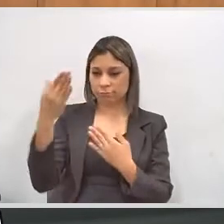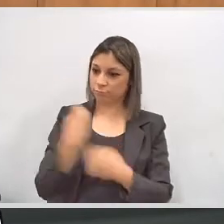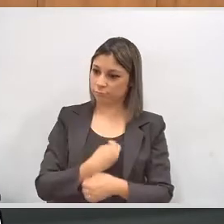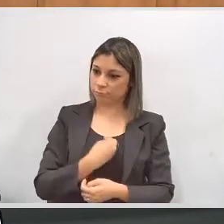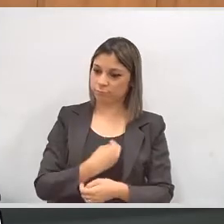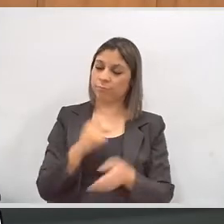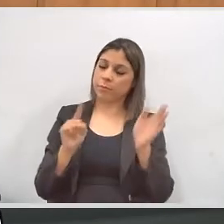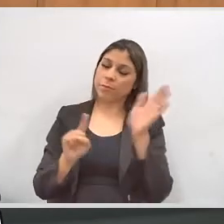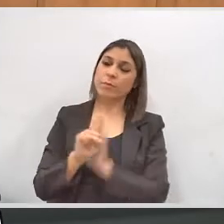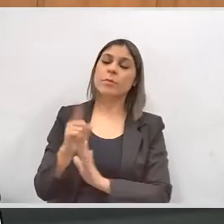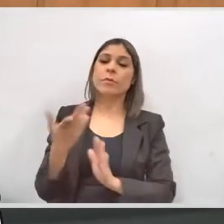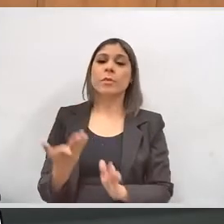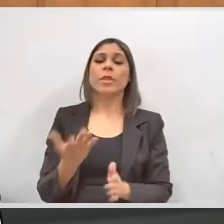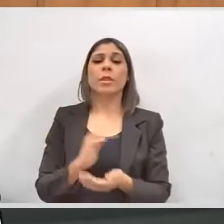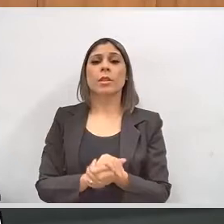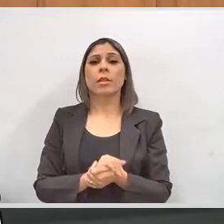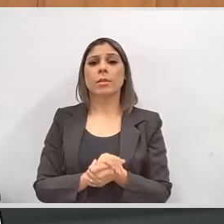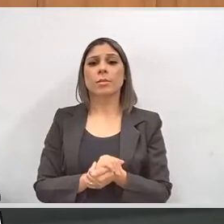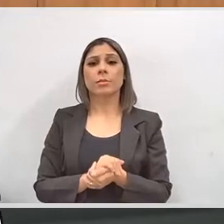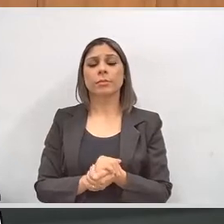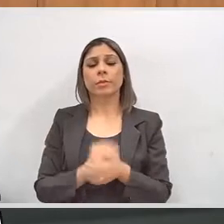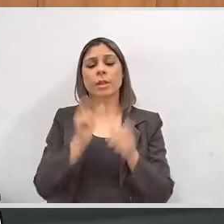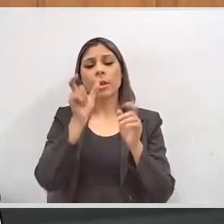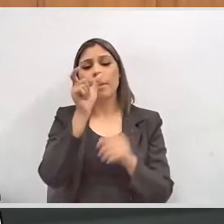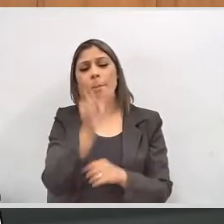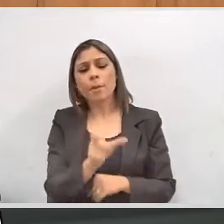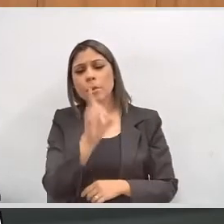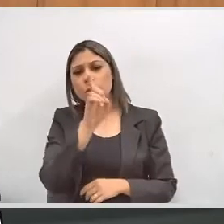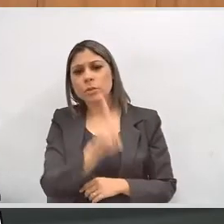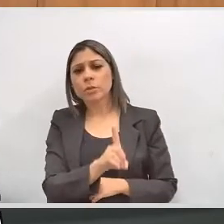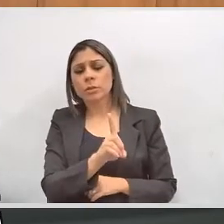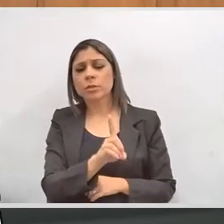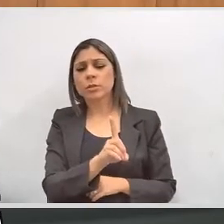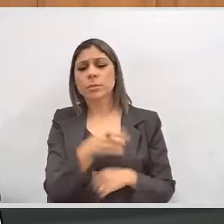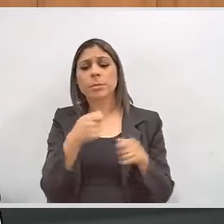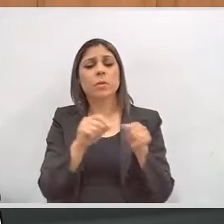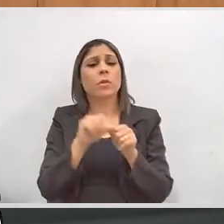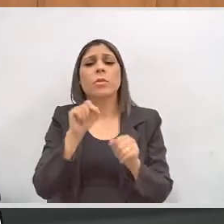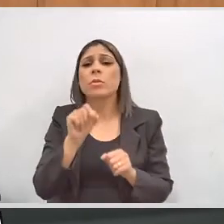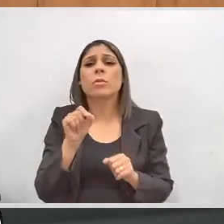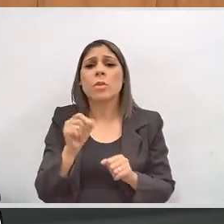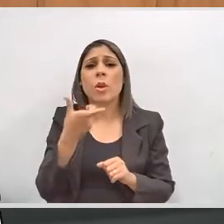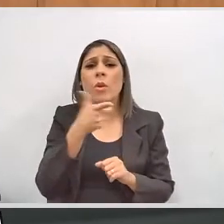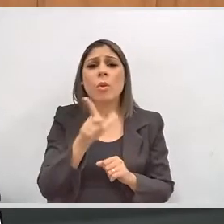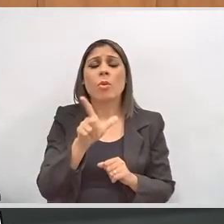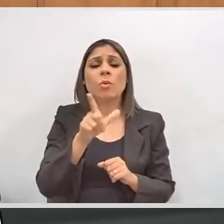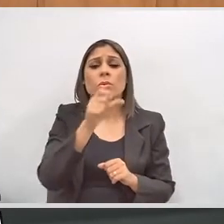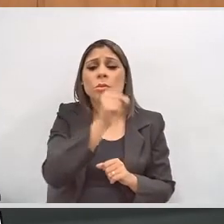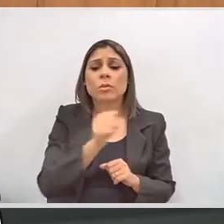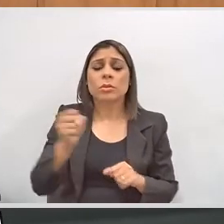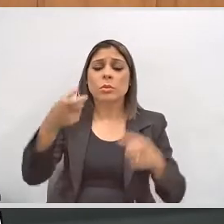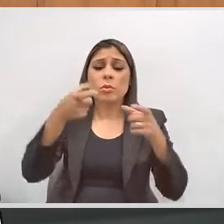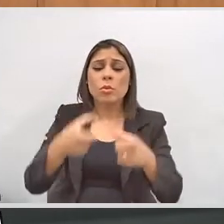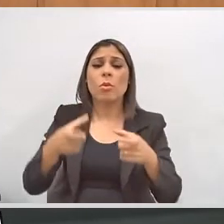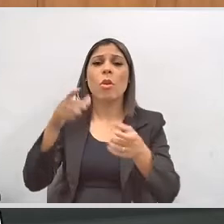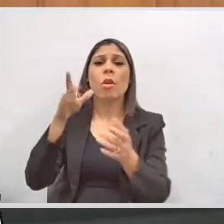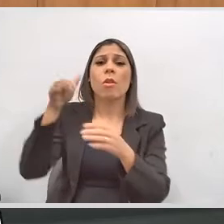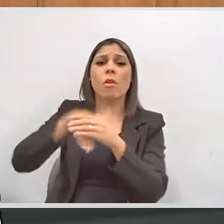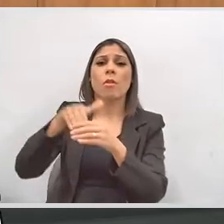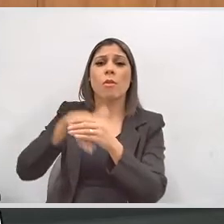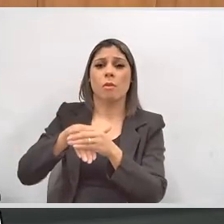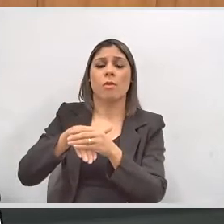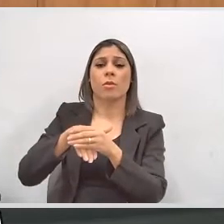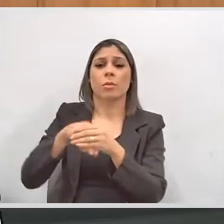agradeço ao Dardanhã, e ele diz, o que a pessoa com deficiência deve fazer para transferir sua sessão